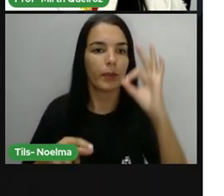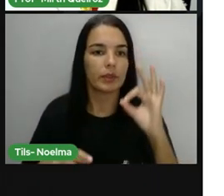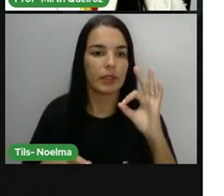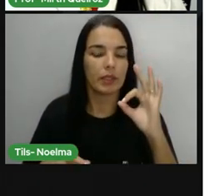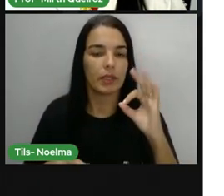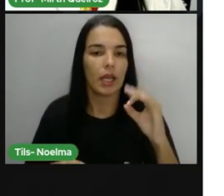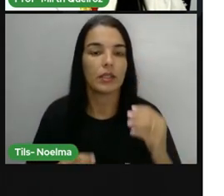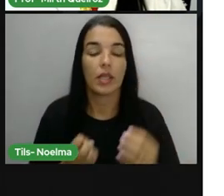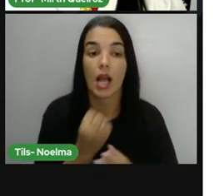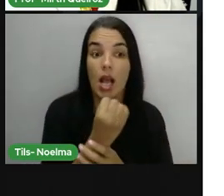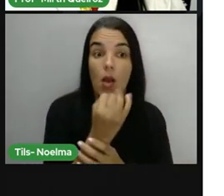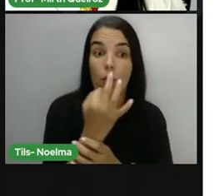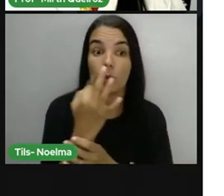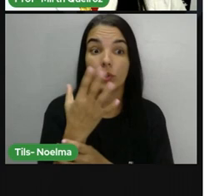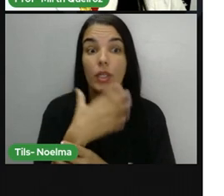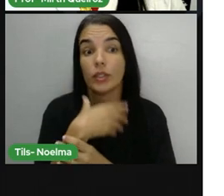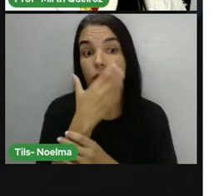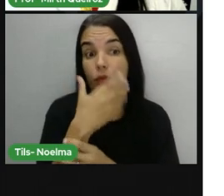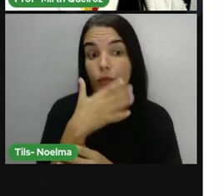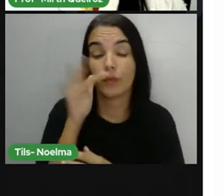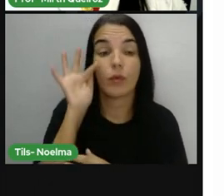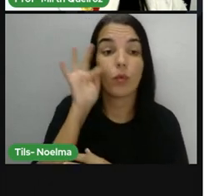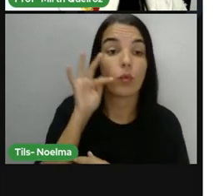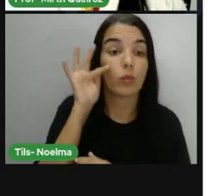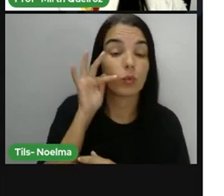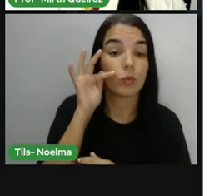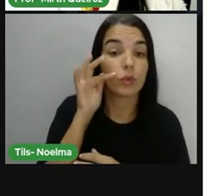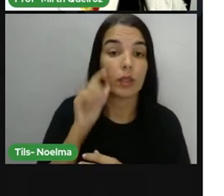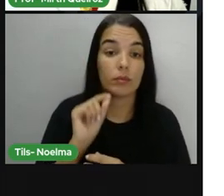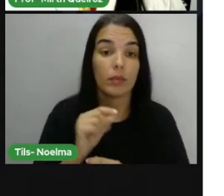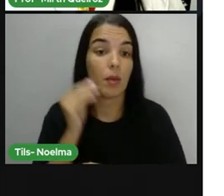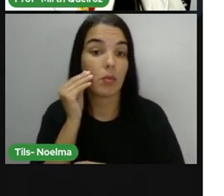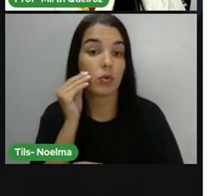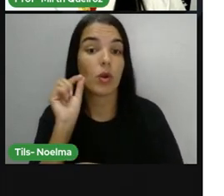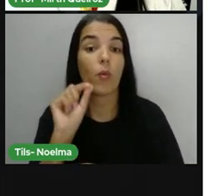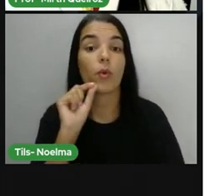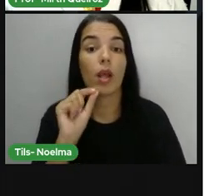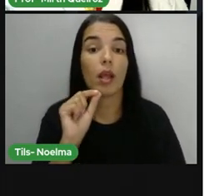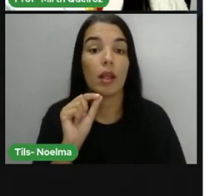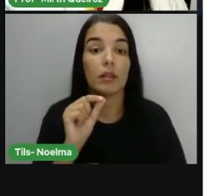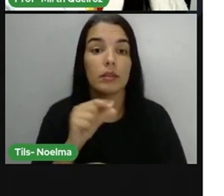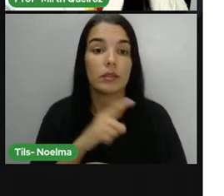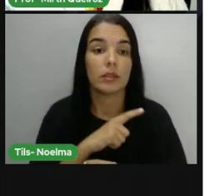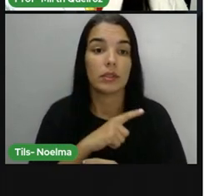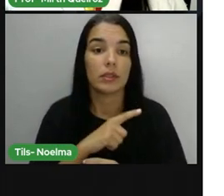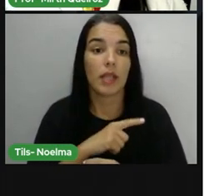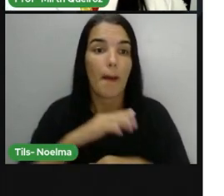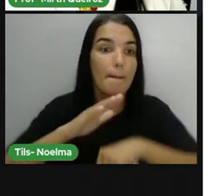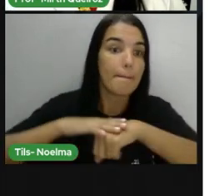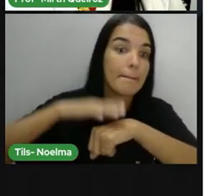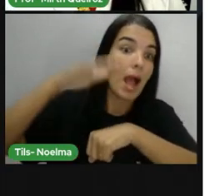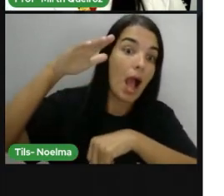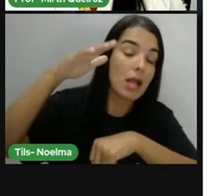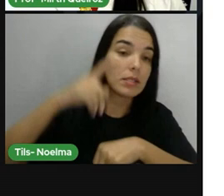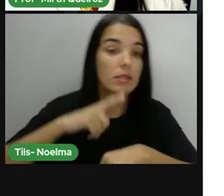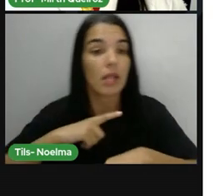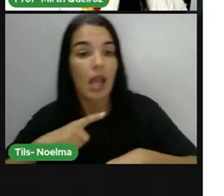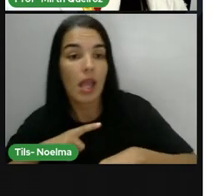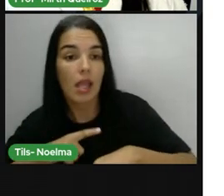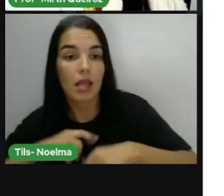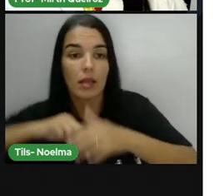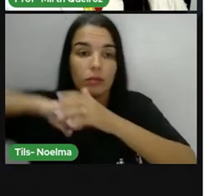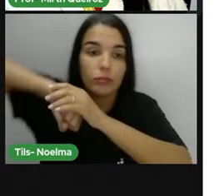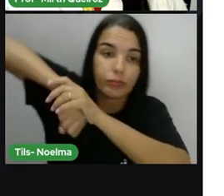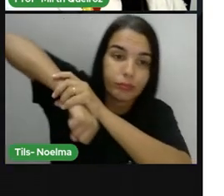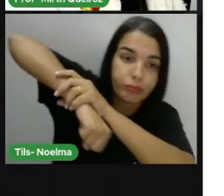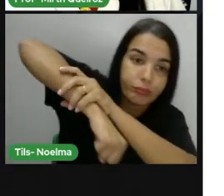a quantidade de frutos processados. E pelo gráfico, dá para a gente saber quais que são mais processadas, quais que